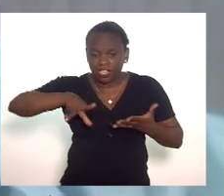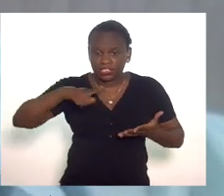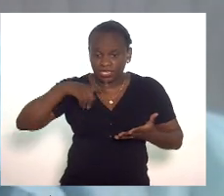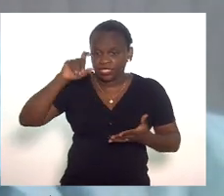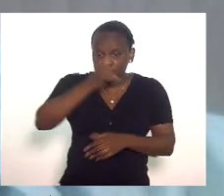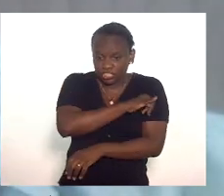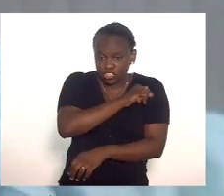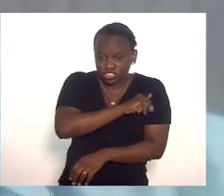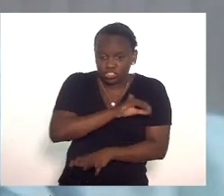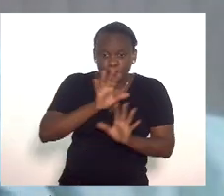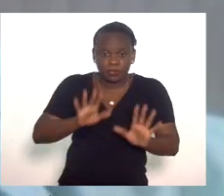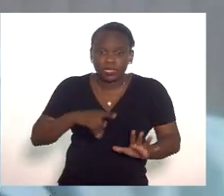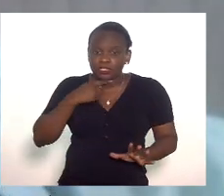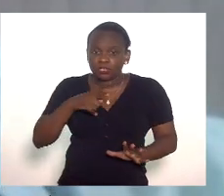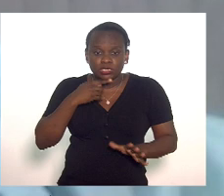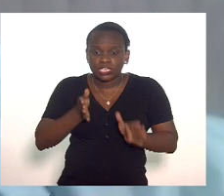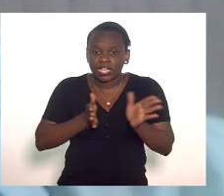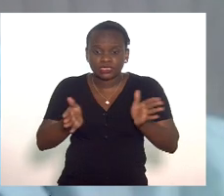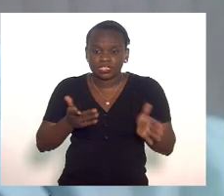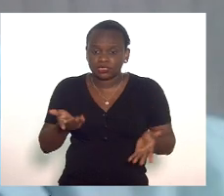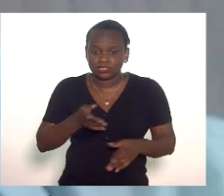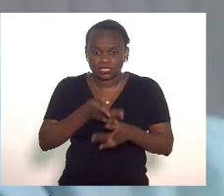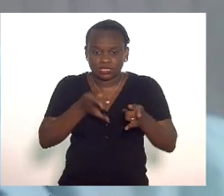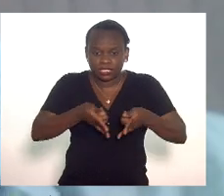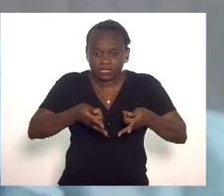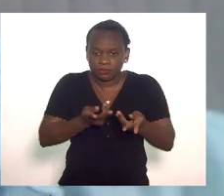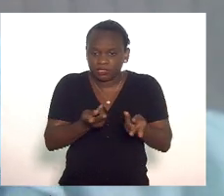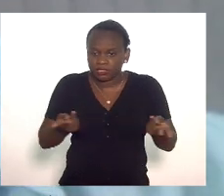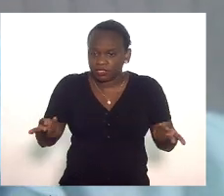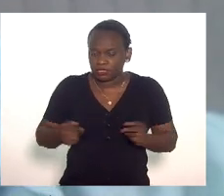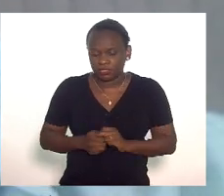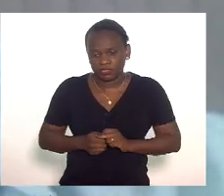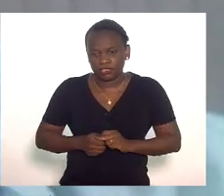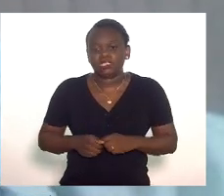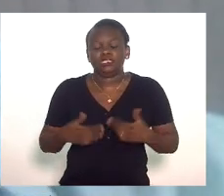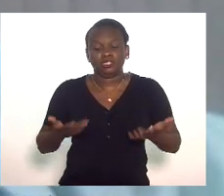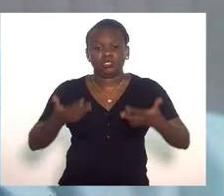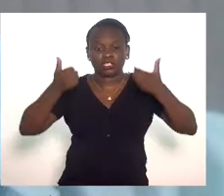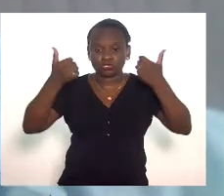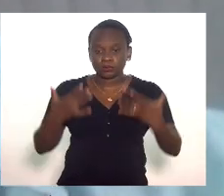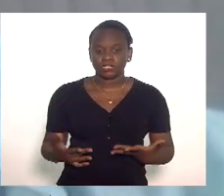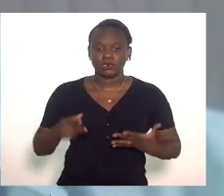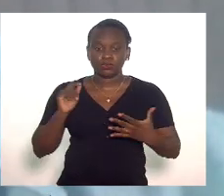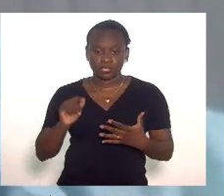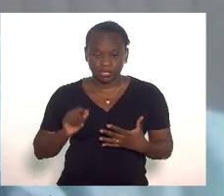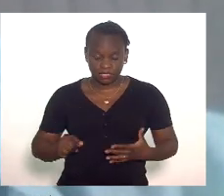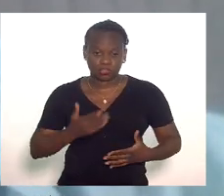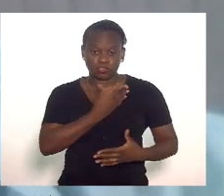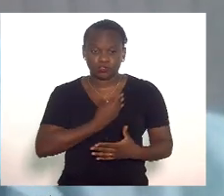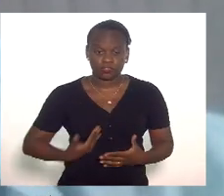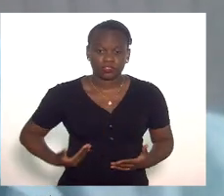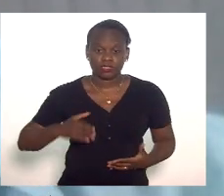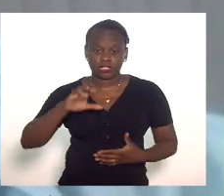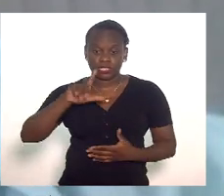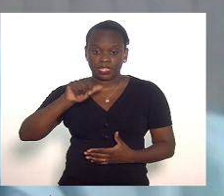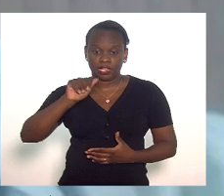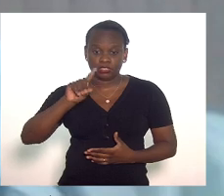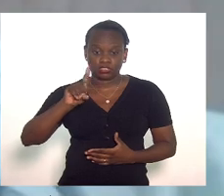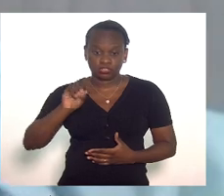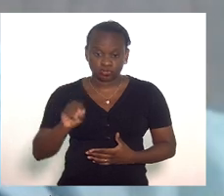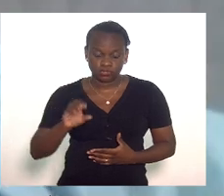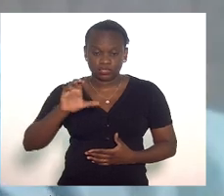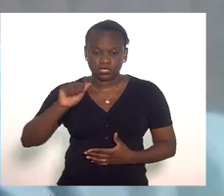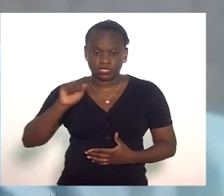a gente não consiga ter acesso a esses leitos e aí eu quero registrar que o governador Cláudio Castro